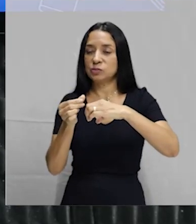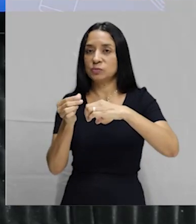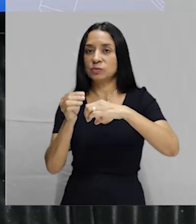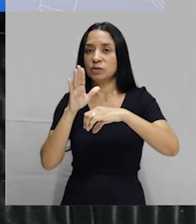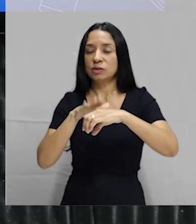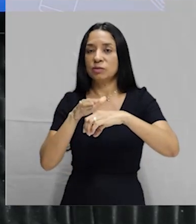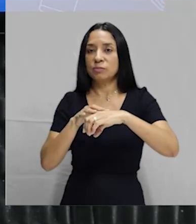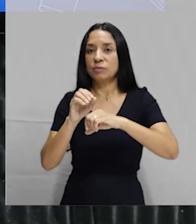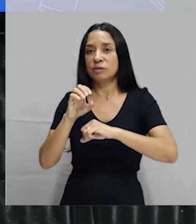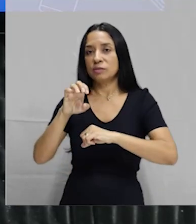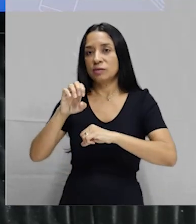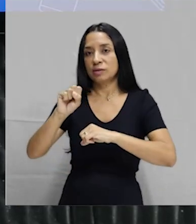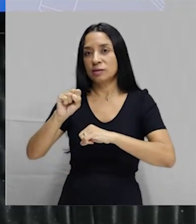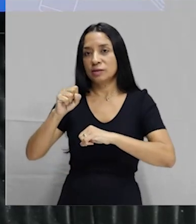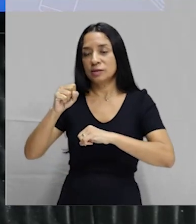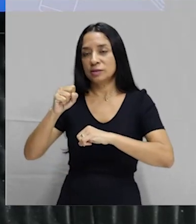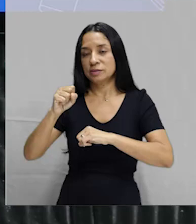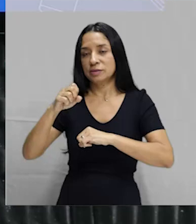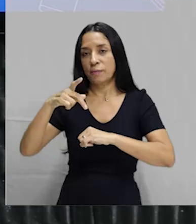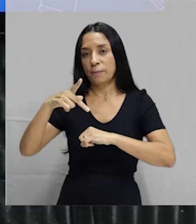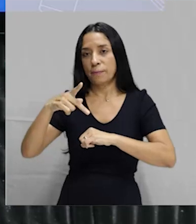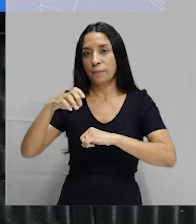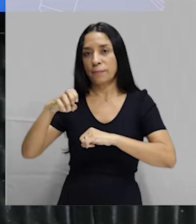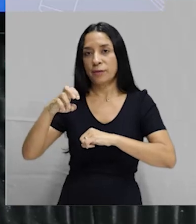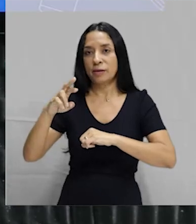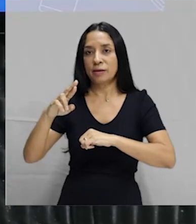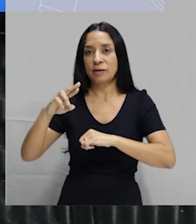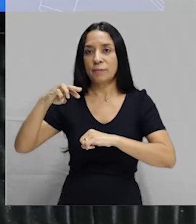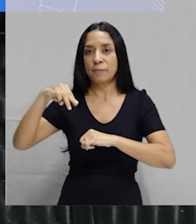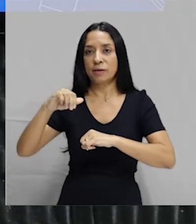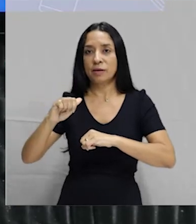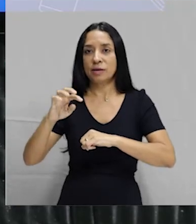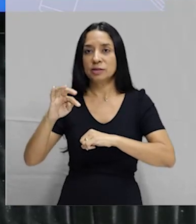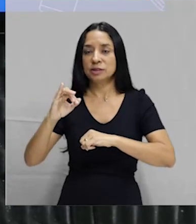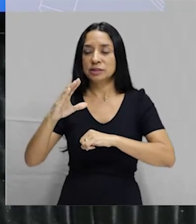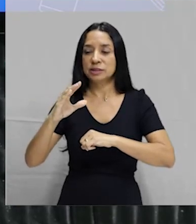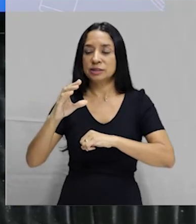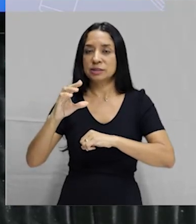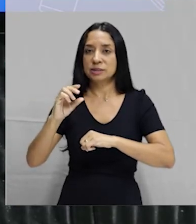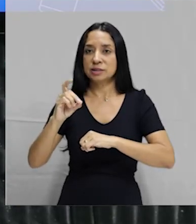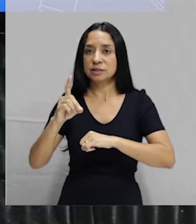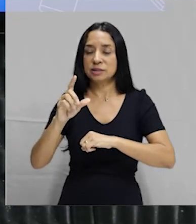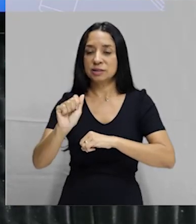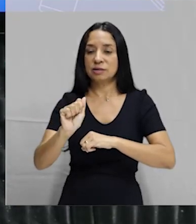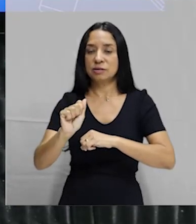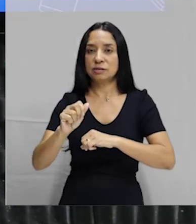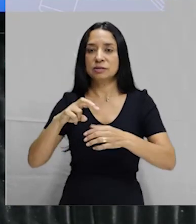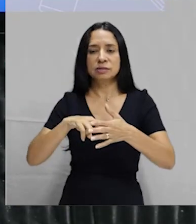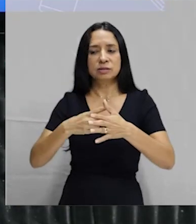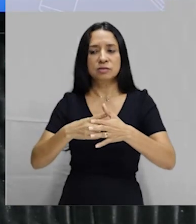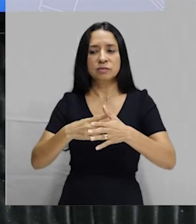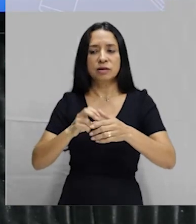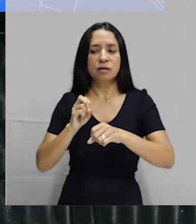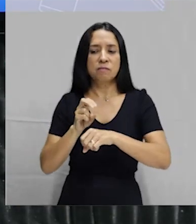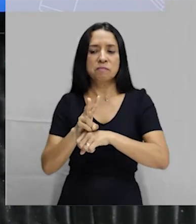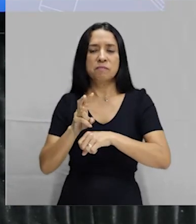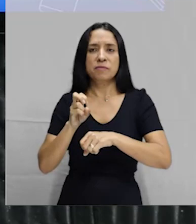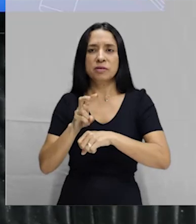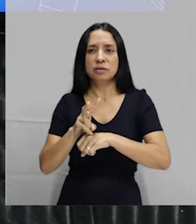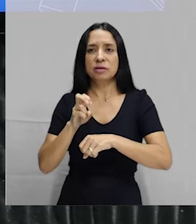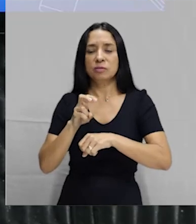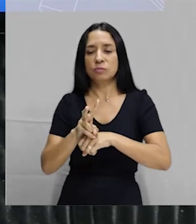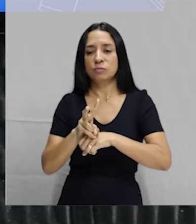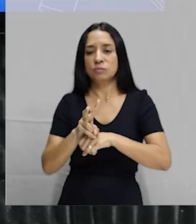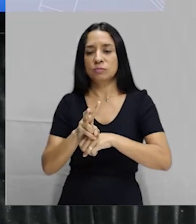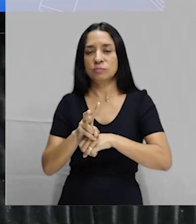líquido chamado espermaticida, tá? O é espermaticida? O termo sida, no final, significa veneno, ou seja, o